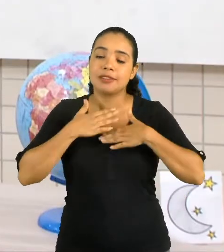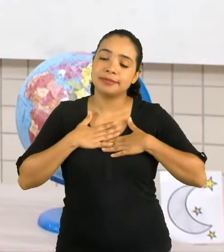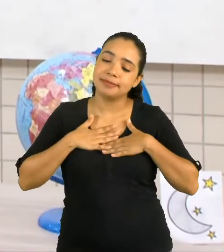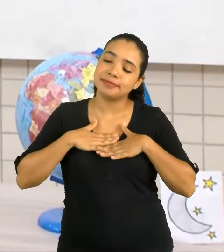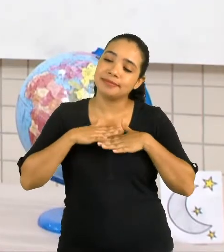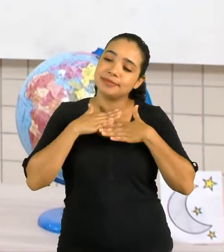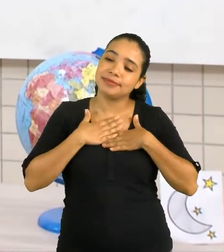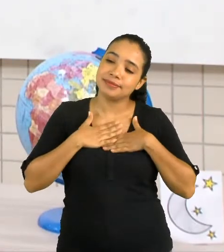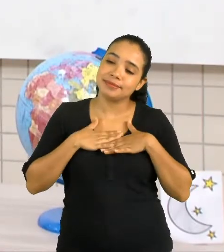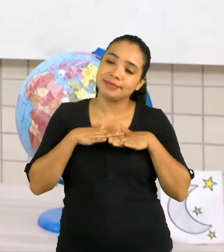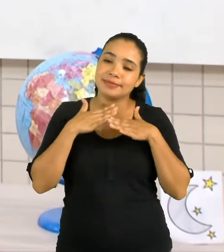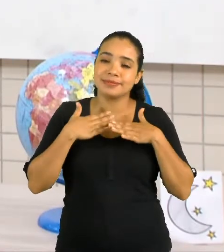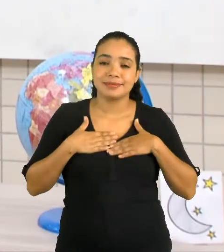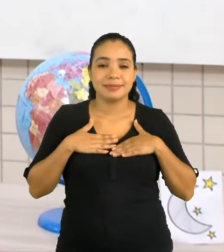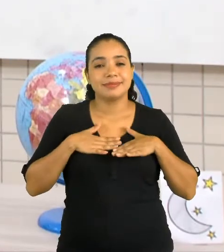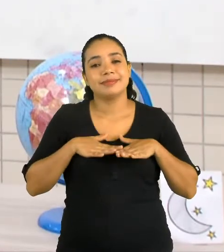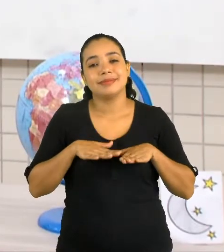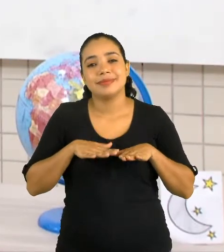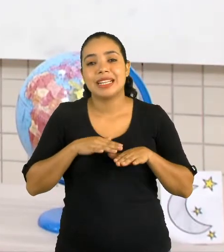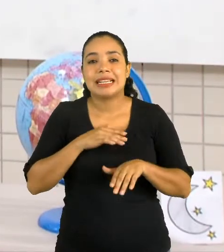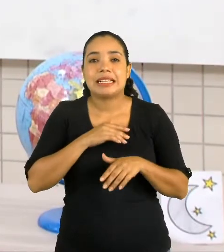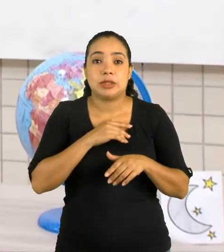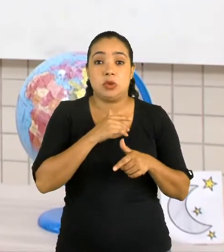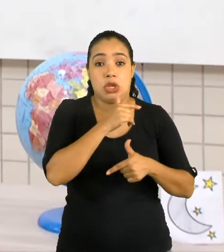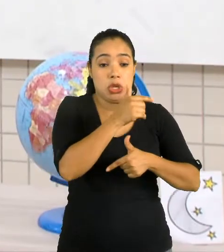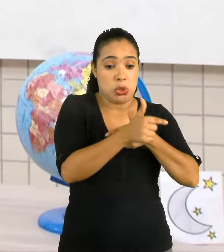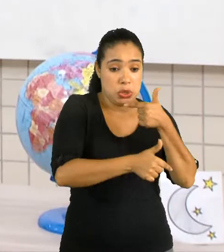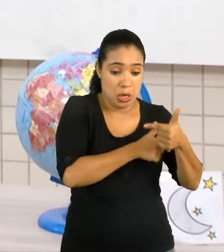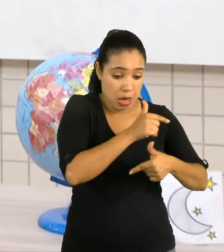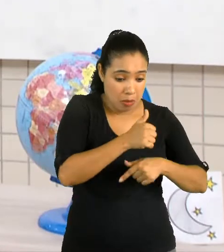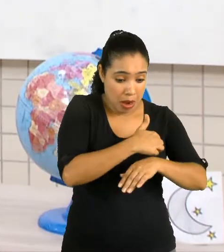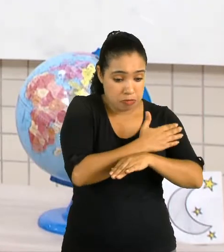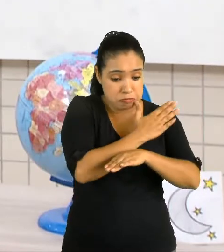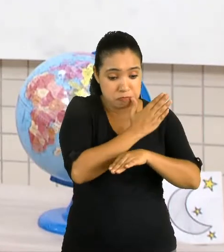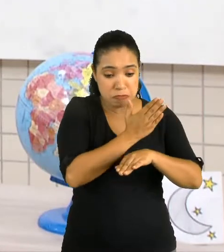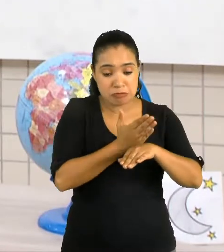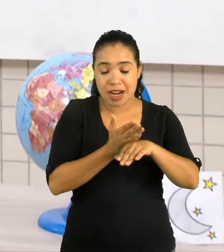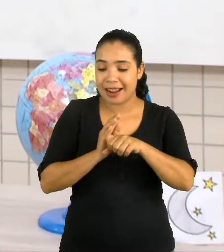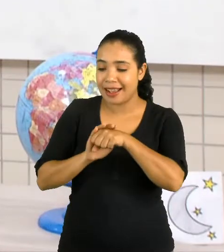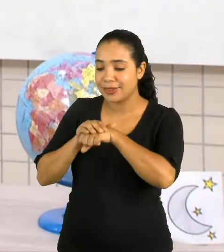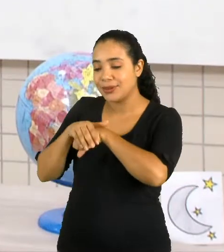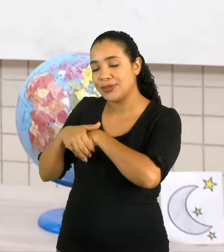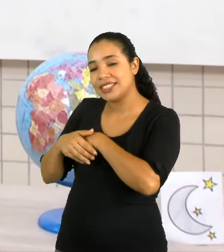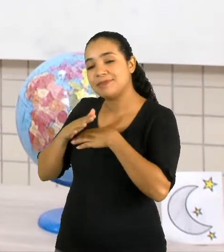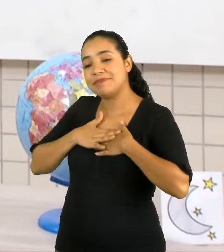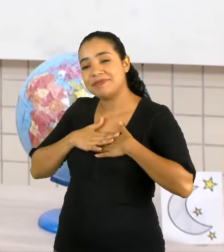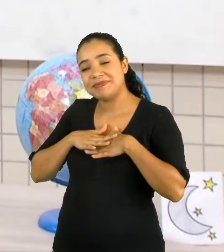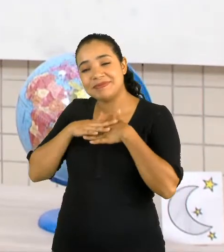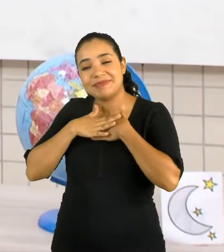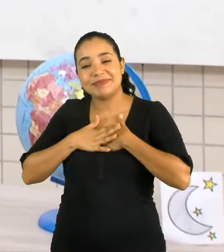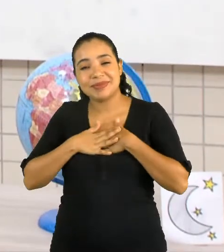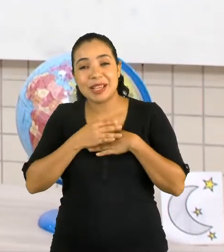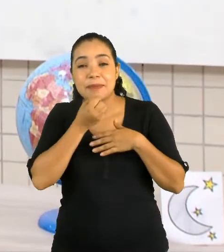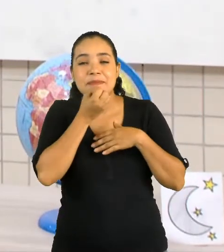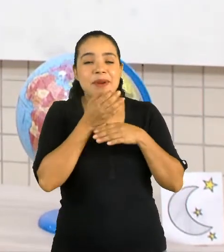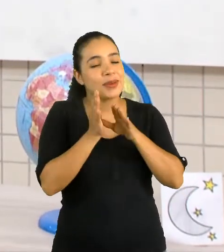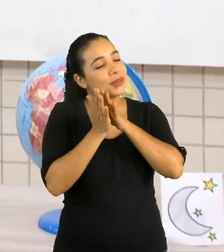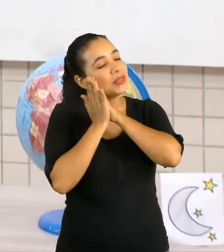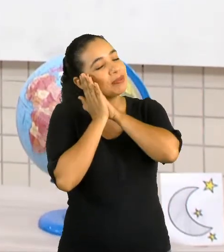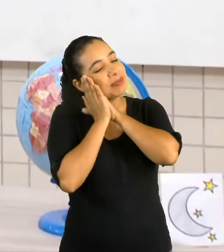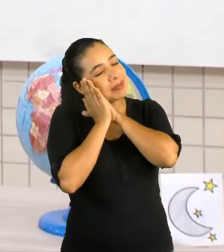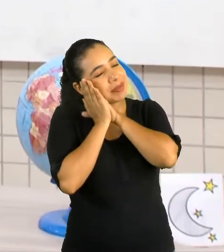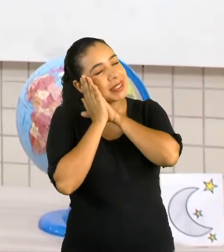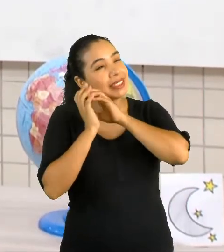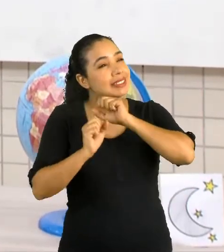todas essas atividades que nós realizamos durante o dia. E é tão bom dormir bem e acordar